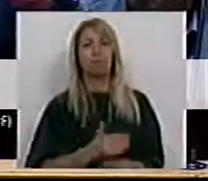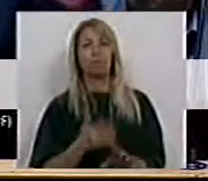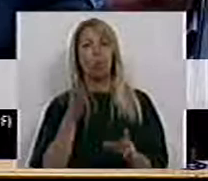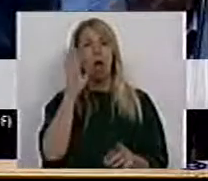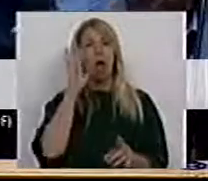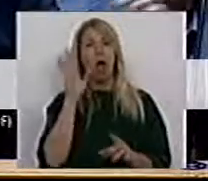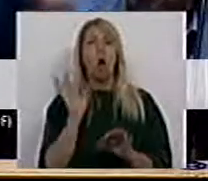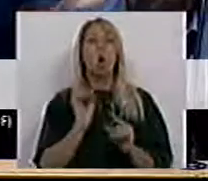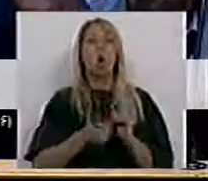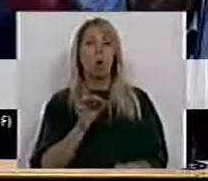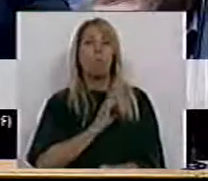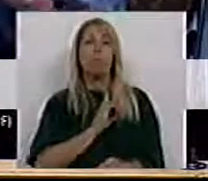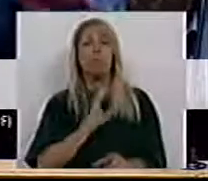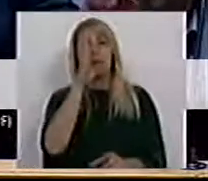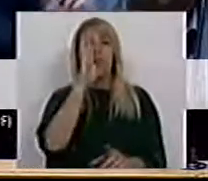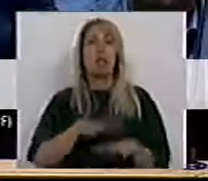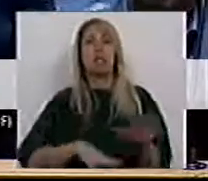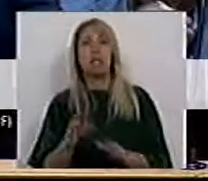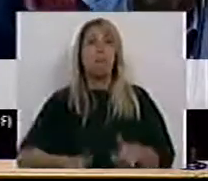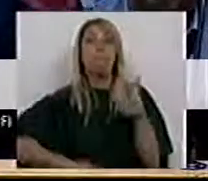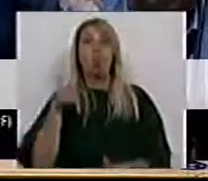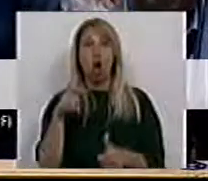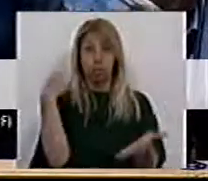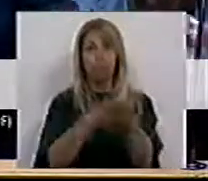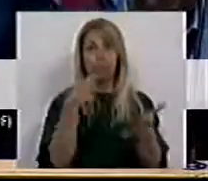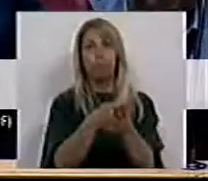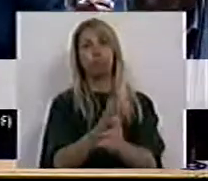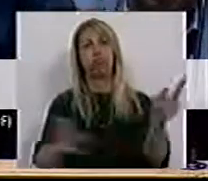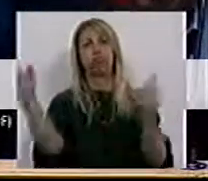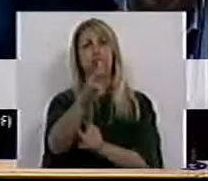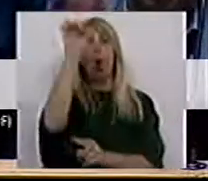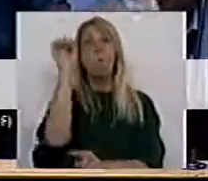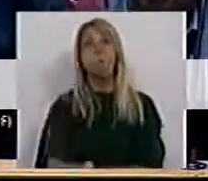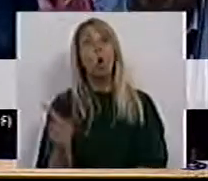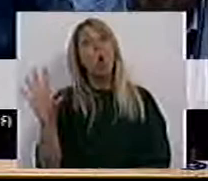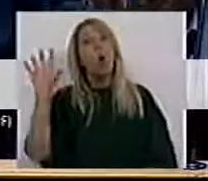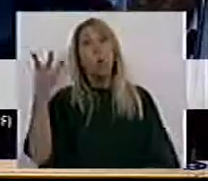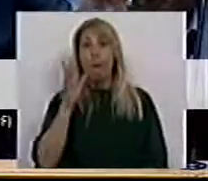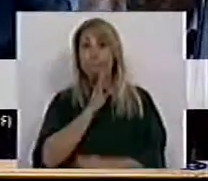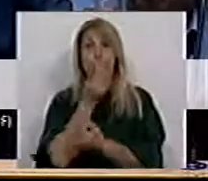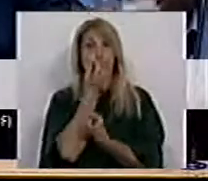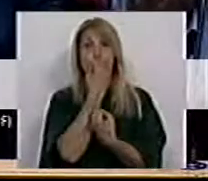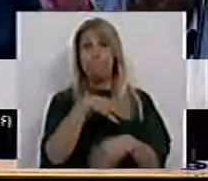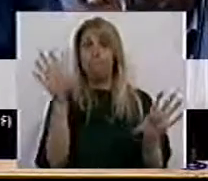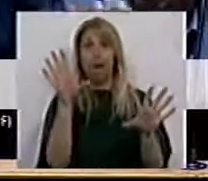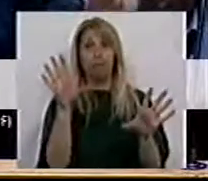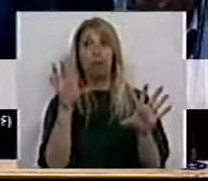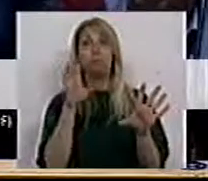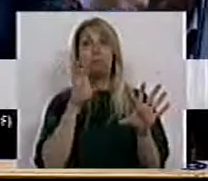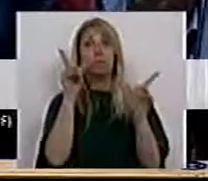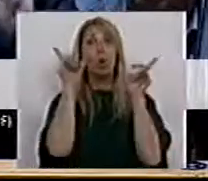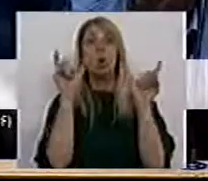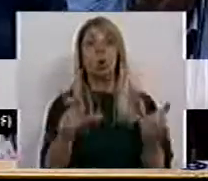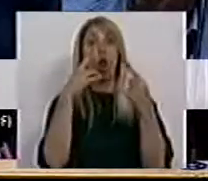sabem fazer. Aumentar as tarifas. No dia em que se perder o controle público sobre